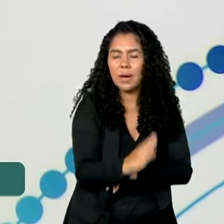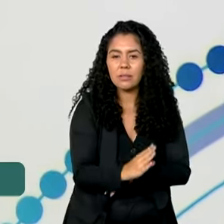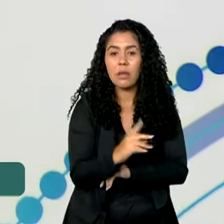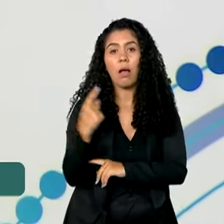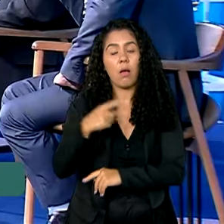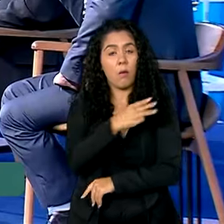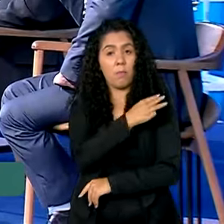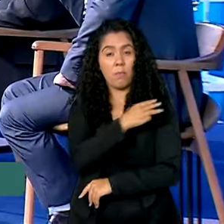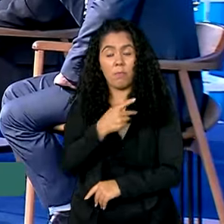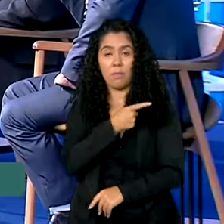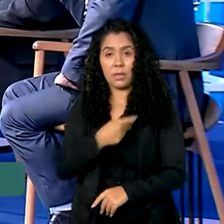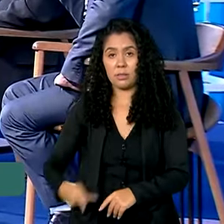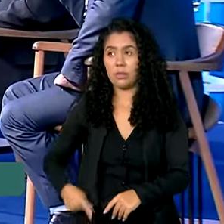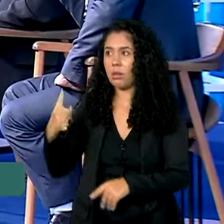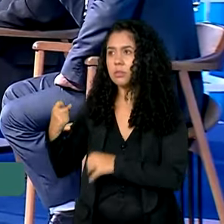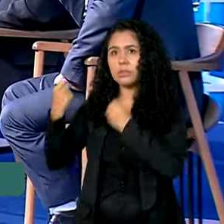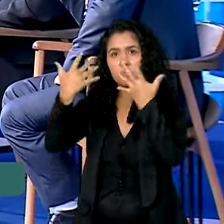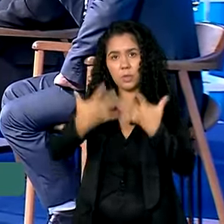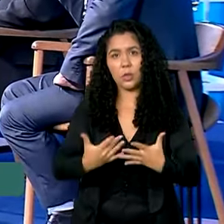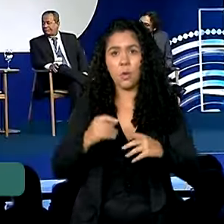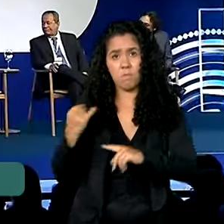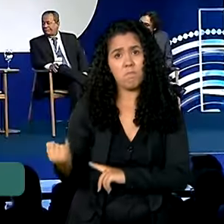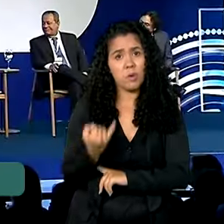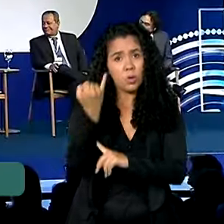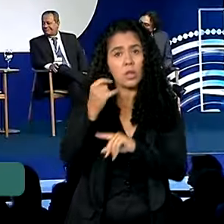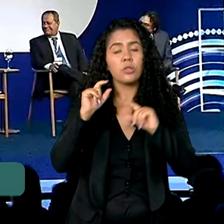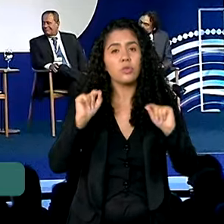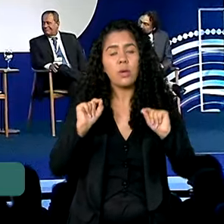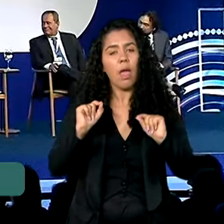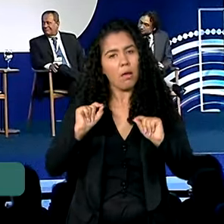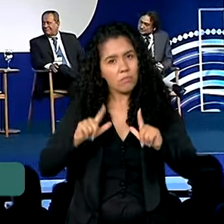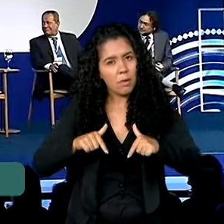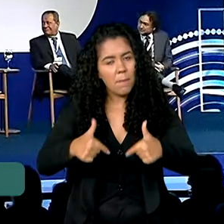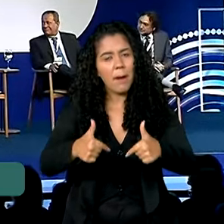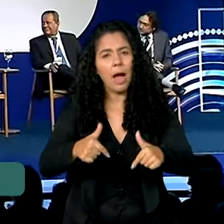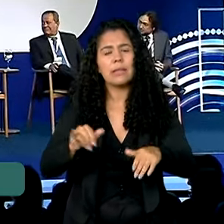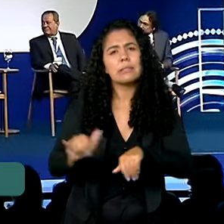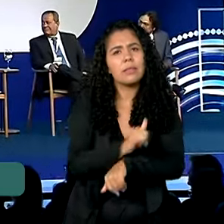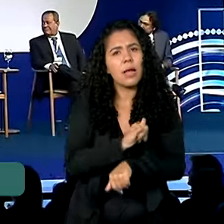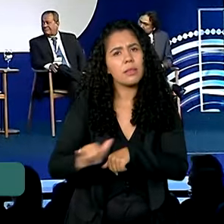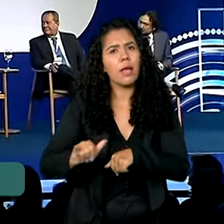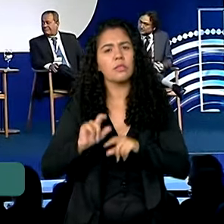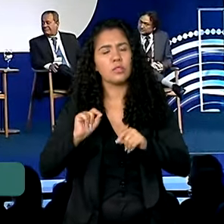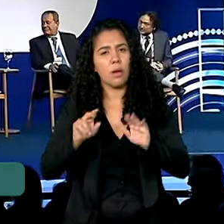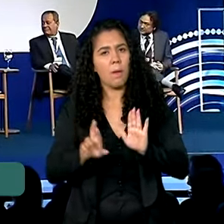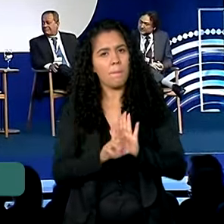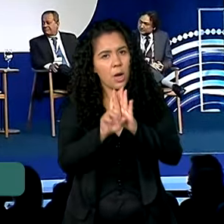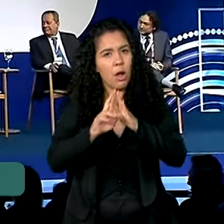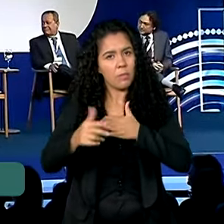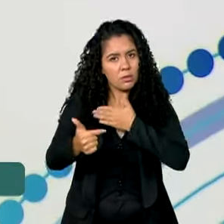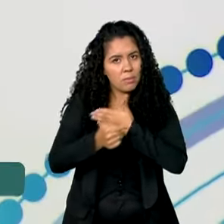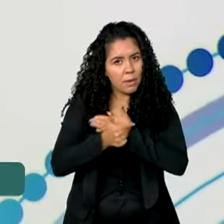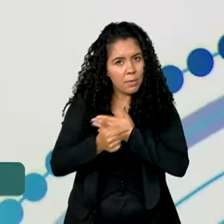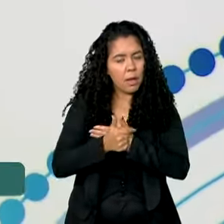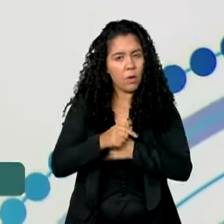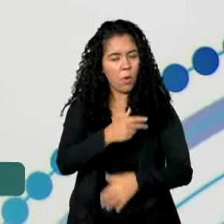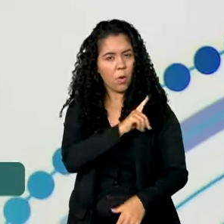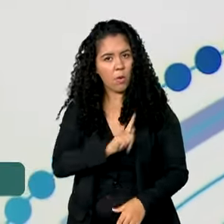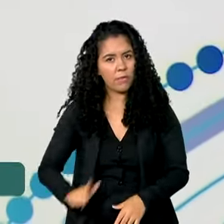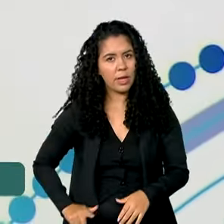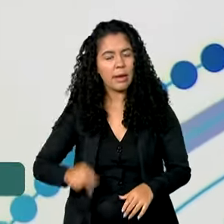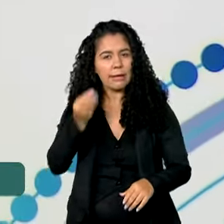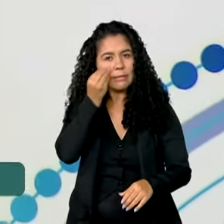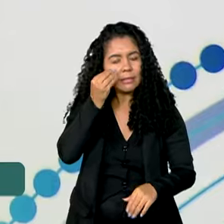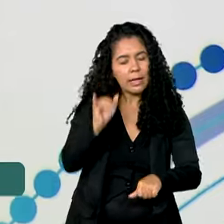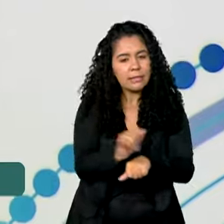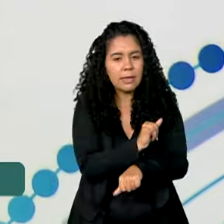microeconomia e disse que o papel do governo é criar condições para o desenvolvimento econômico e social. Eu sempre